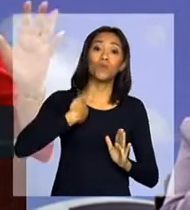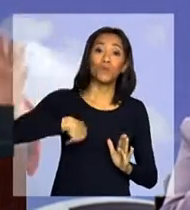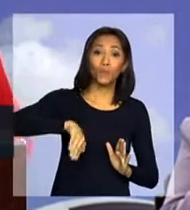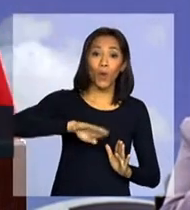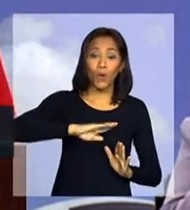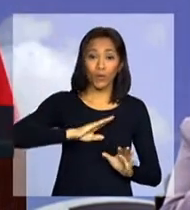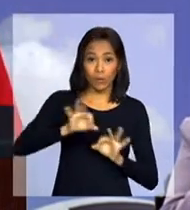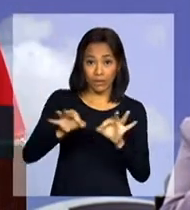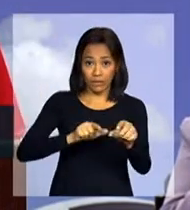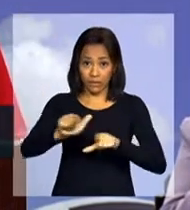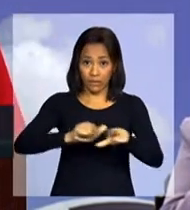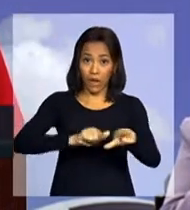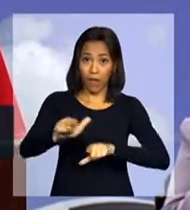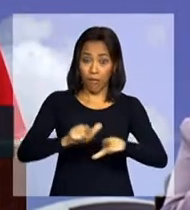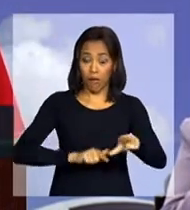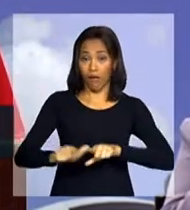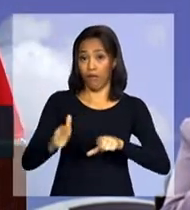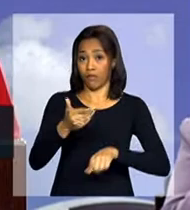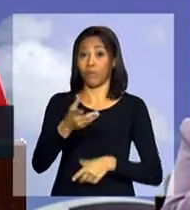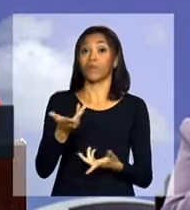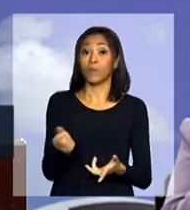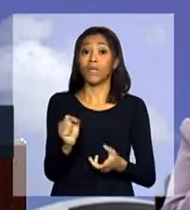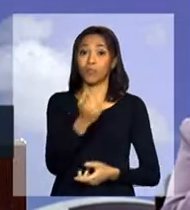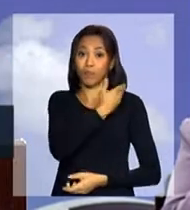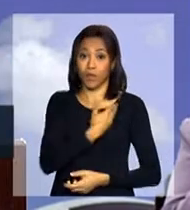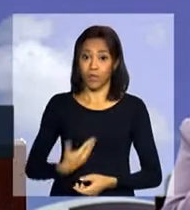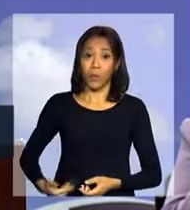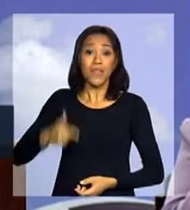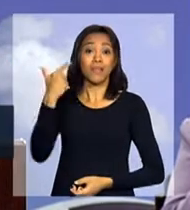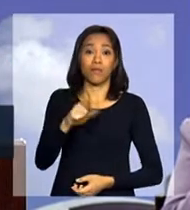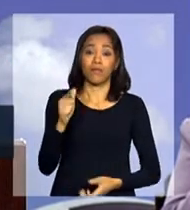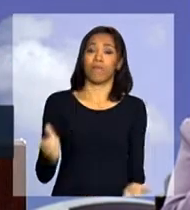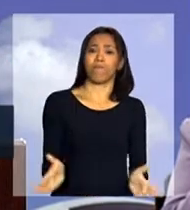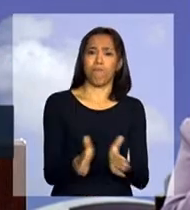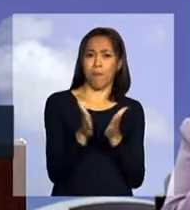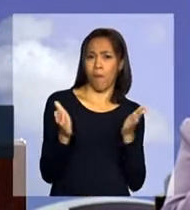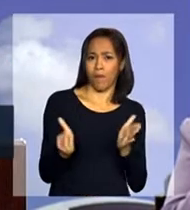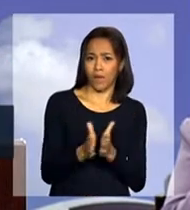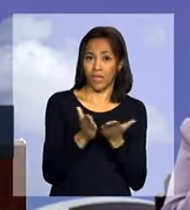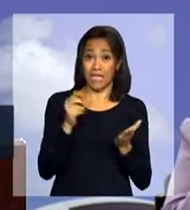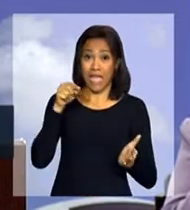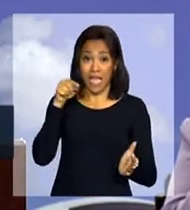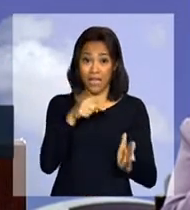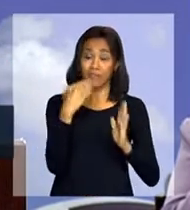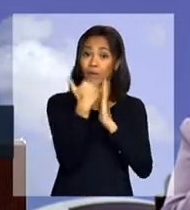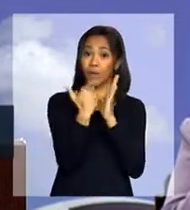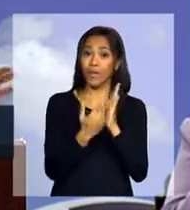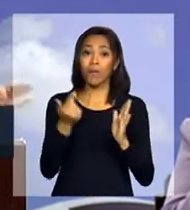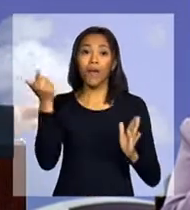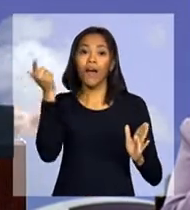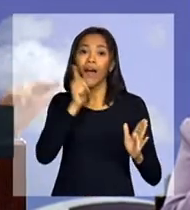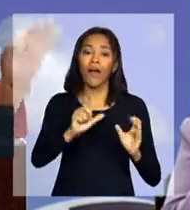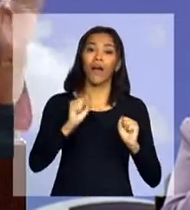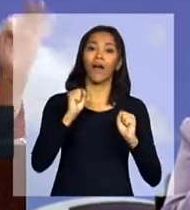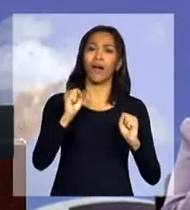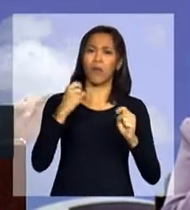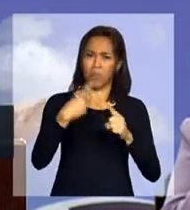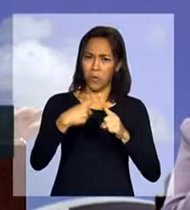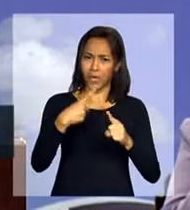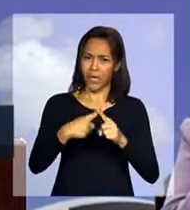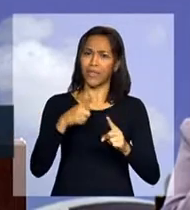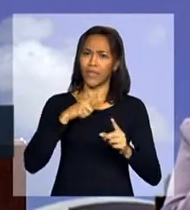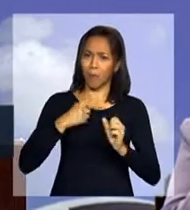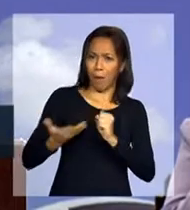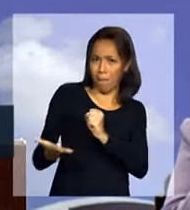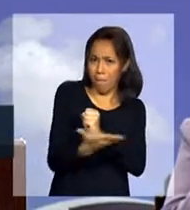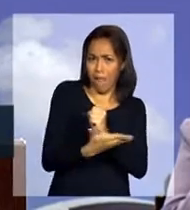de Brasil sem miséria. E ele é vitorioso porque ele tem uma base de sustentação forte.